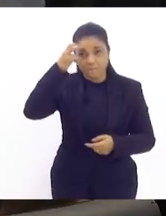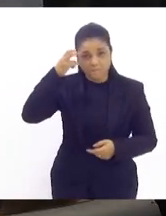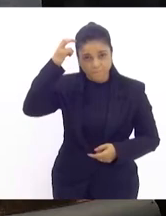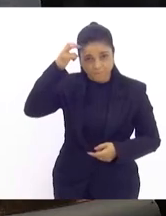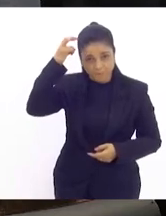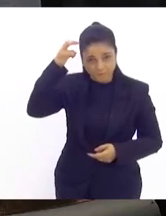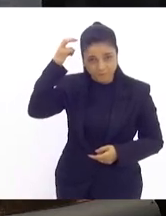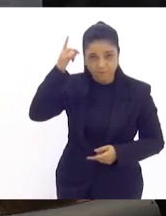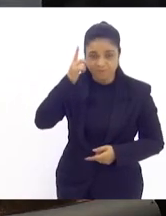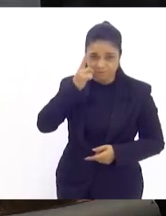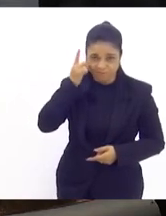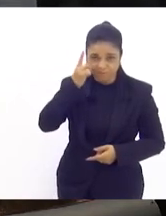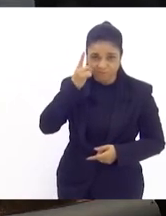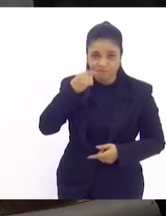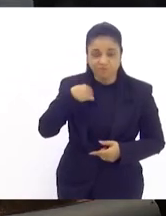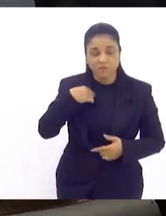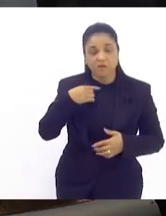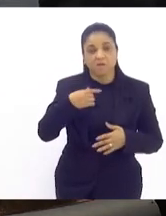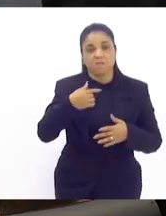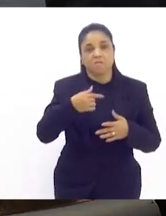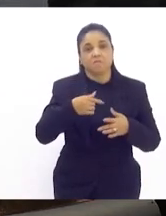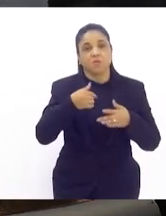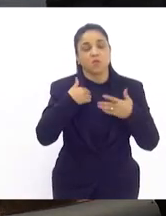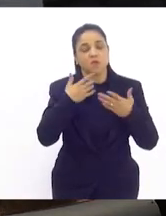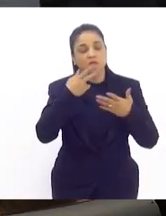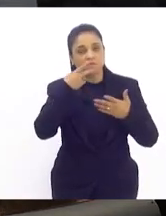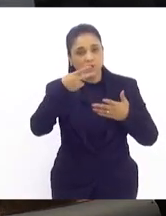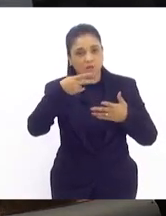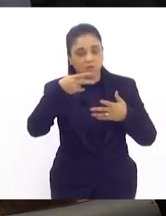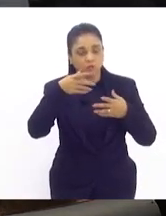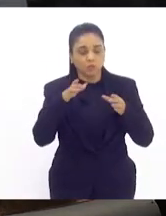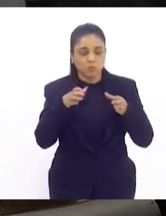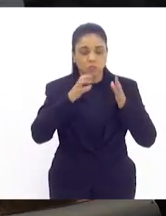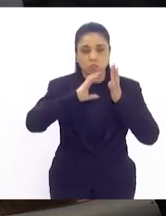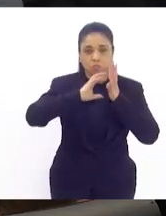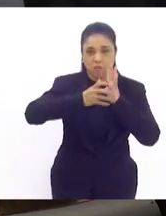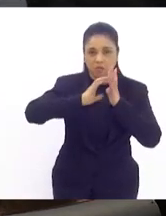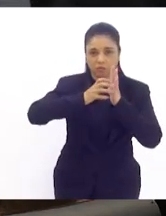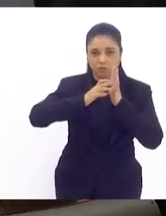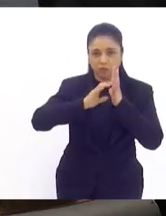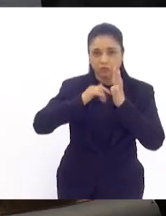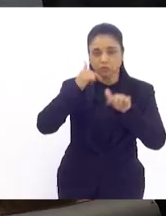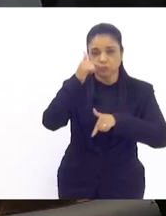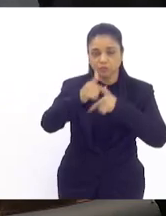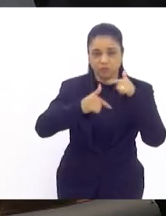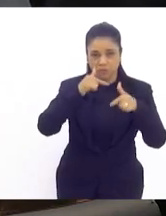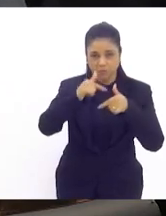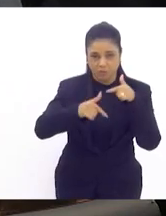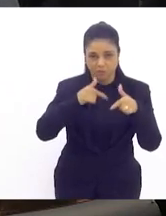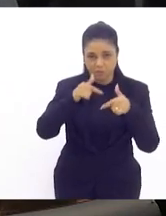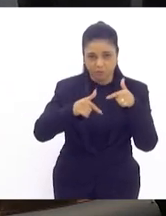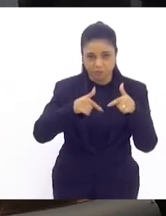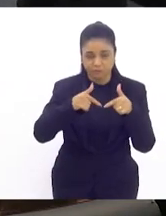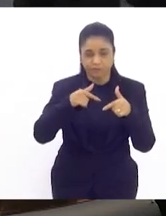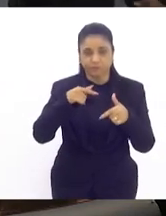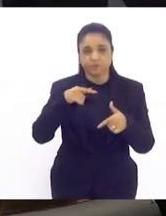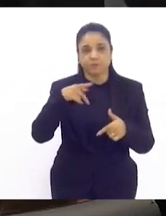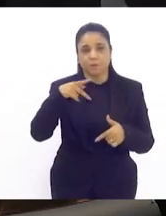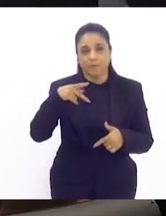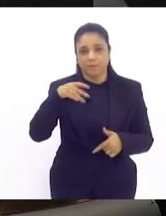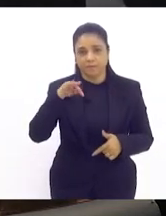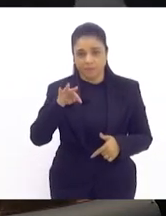queria também falar aqui em nome da bancada do partido dos trabalhadores e das trabalhadoras a nossa querida